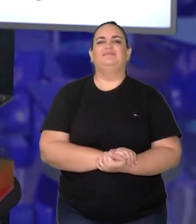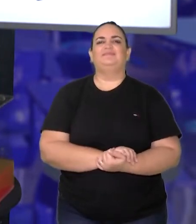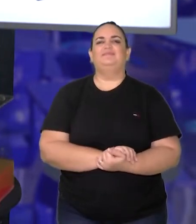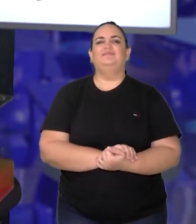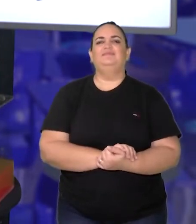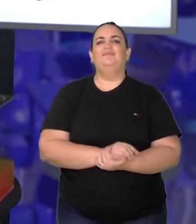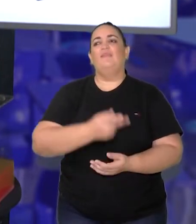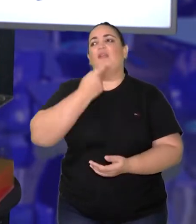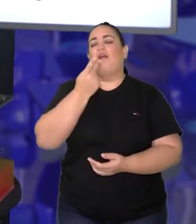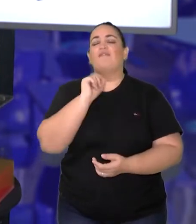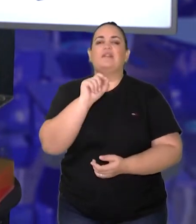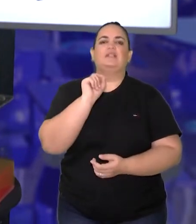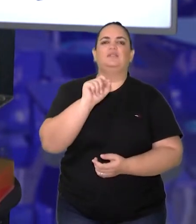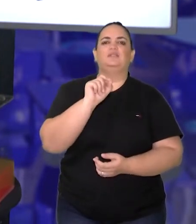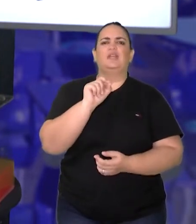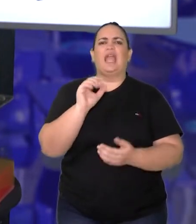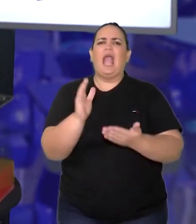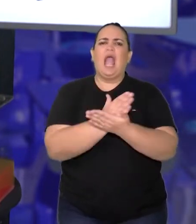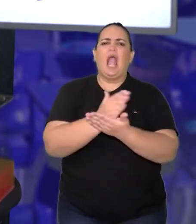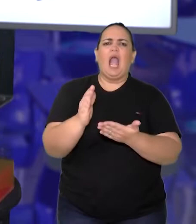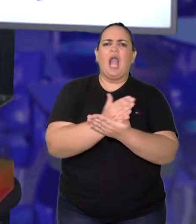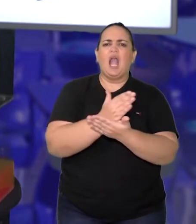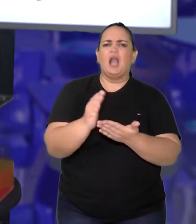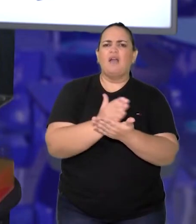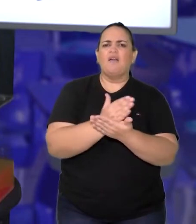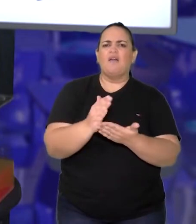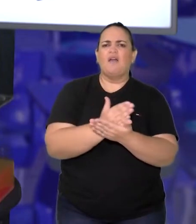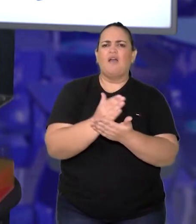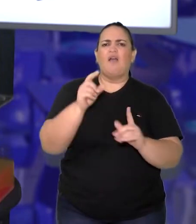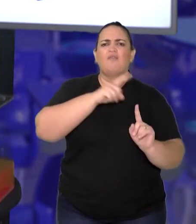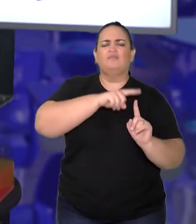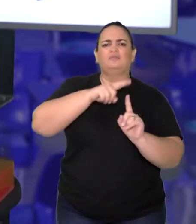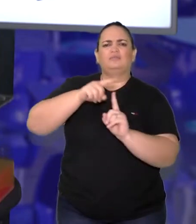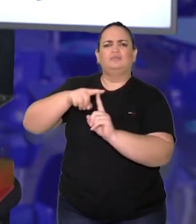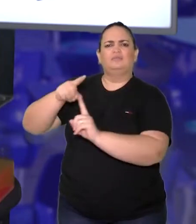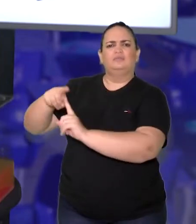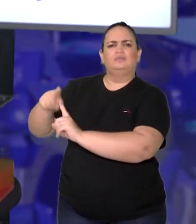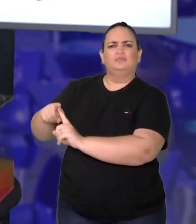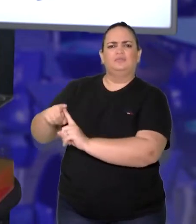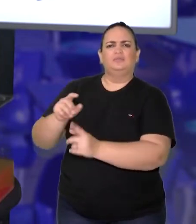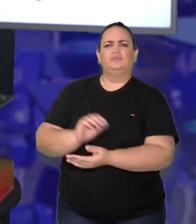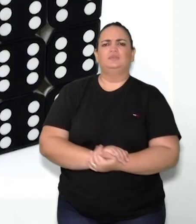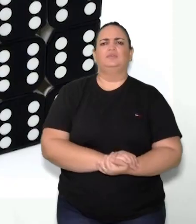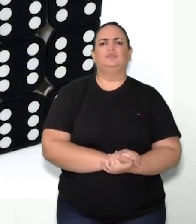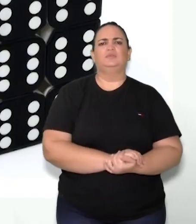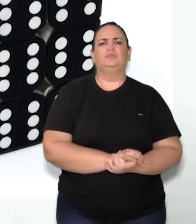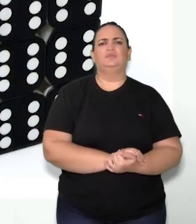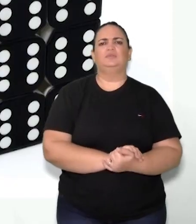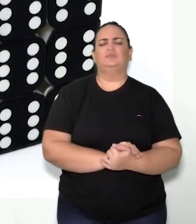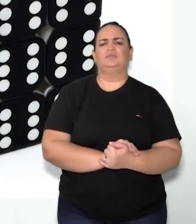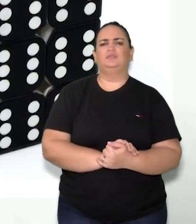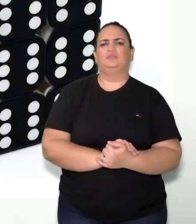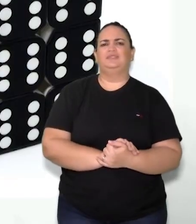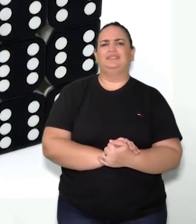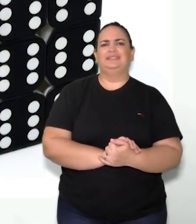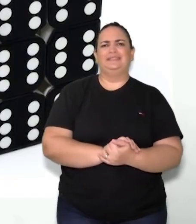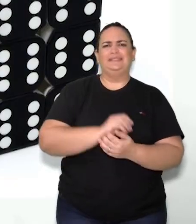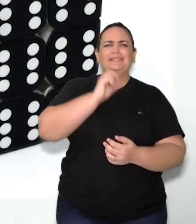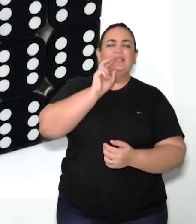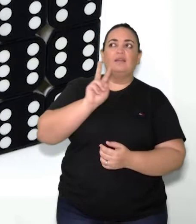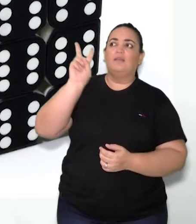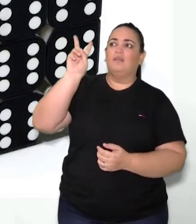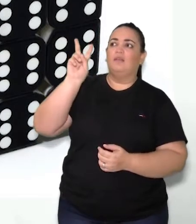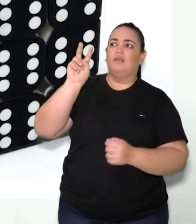falando um pouquinho sobre algumas formas geométricas que vocês conhecem, são um pouco mais usuais, né? Temos aqui uma imagem de um jogo muito conhecido,